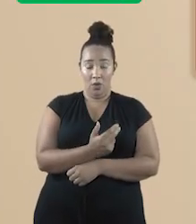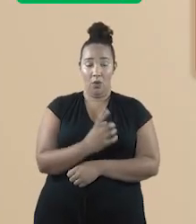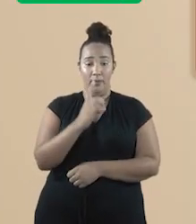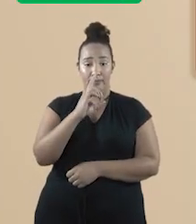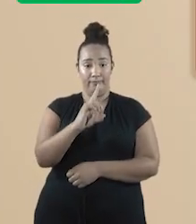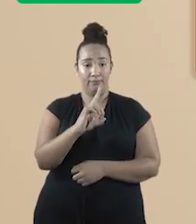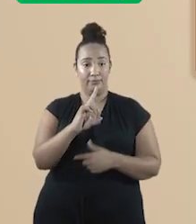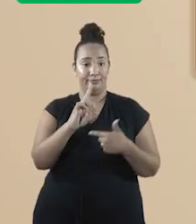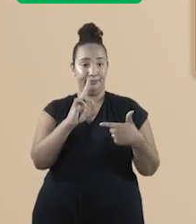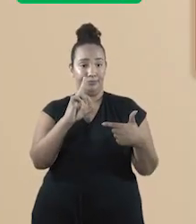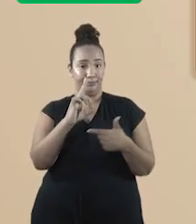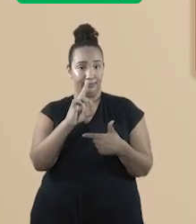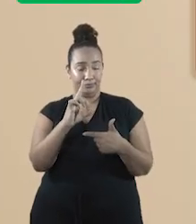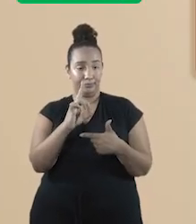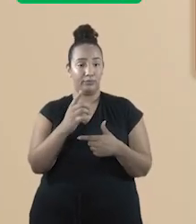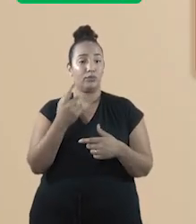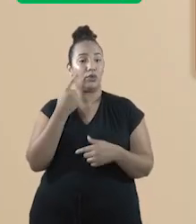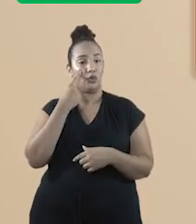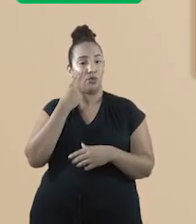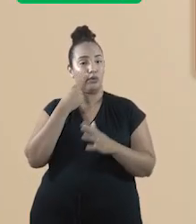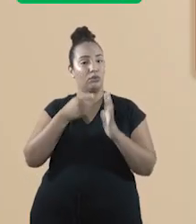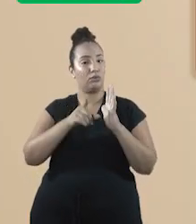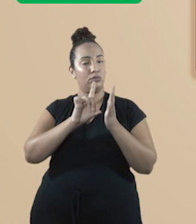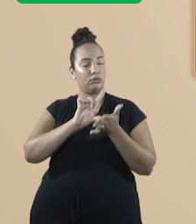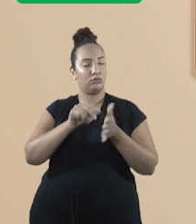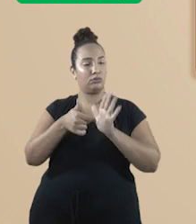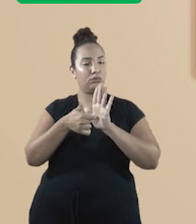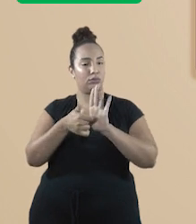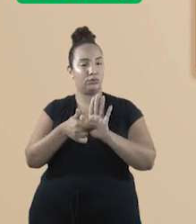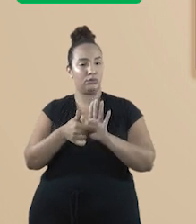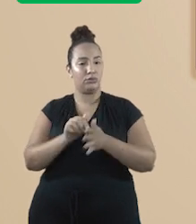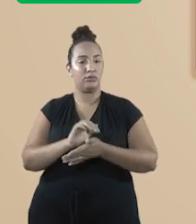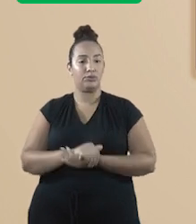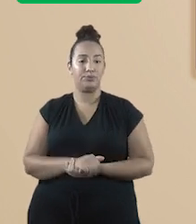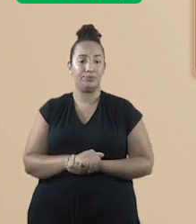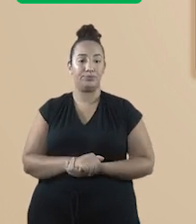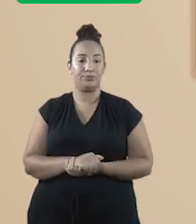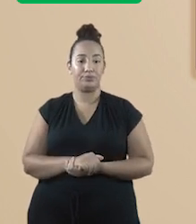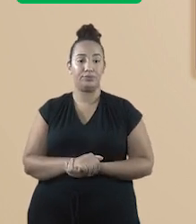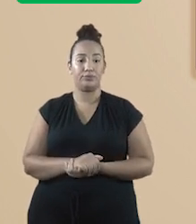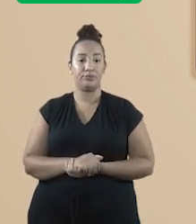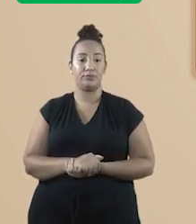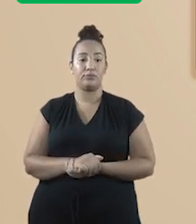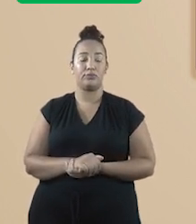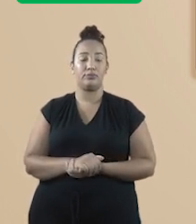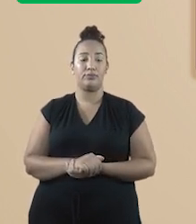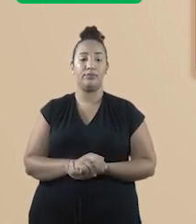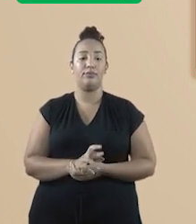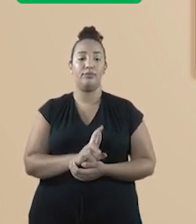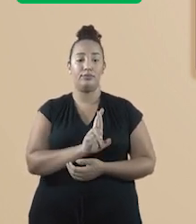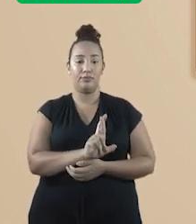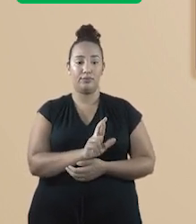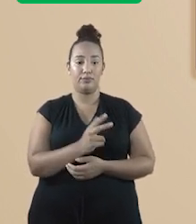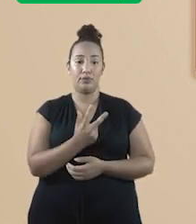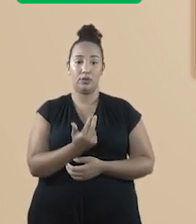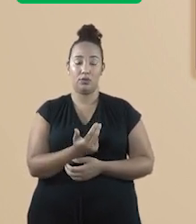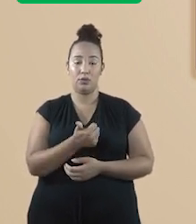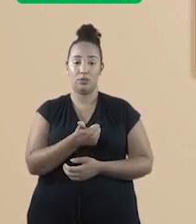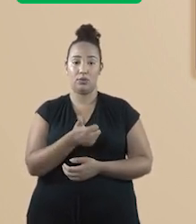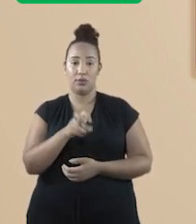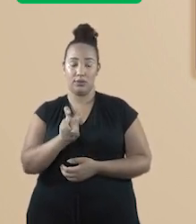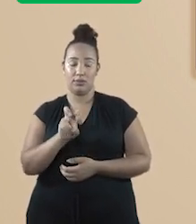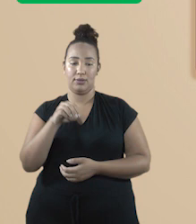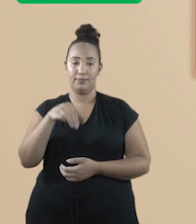sobre 2, como vimos antes, então, o raio, ou seja, R, é igual a 15